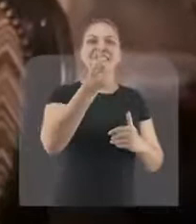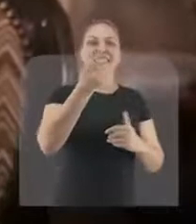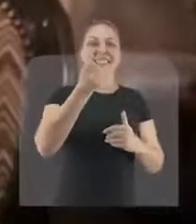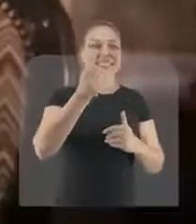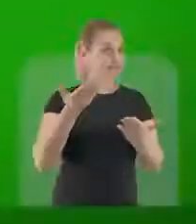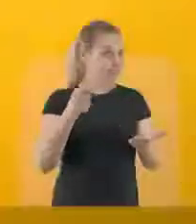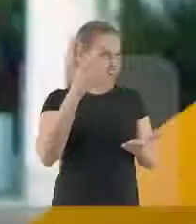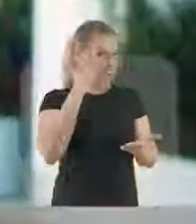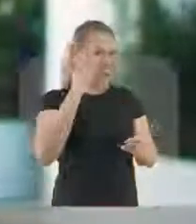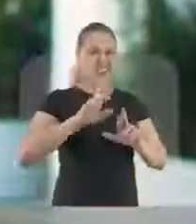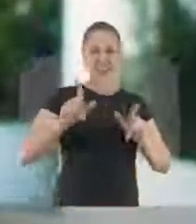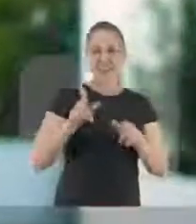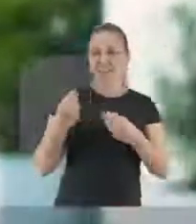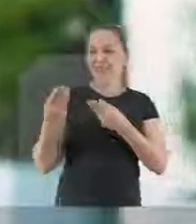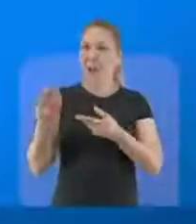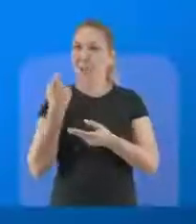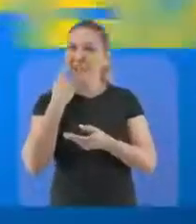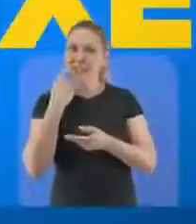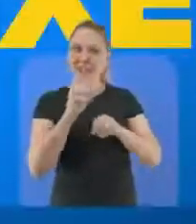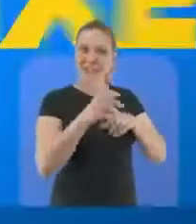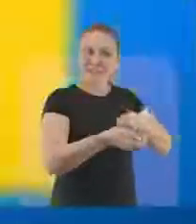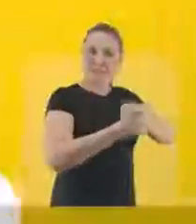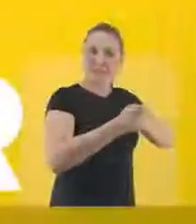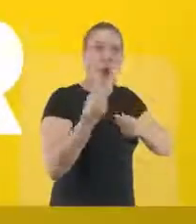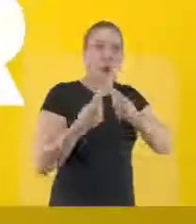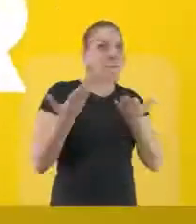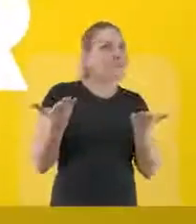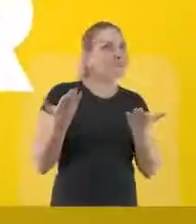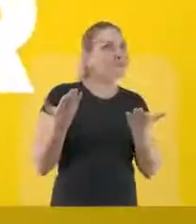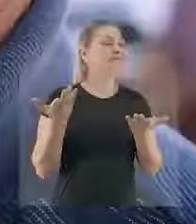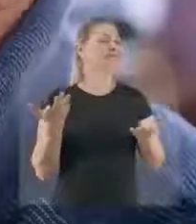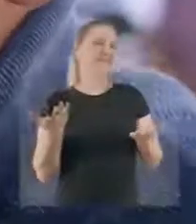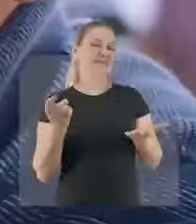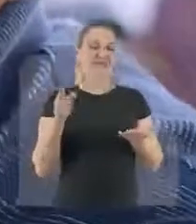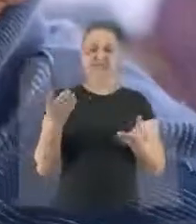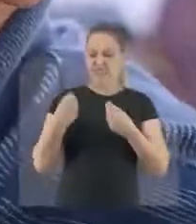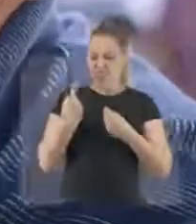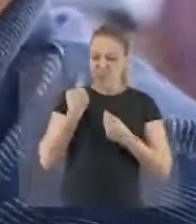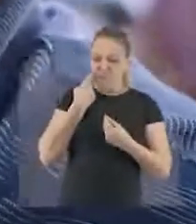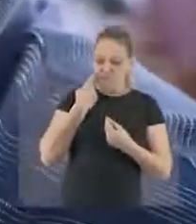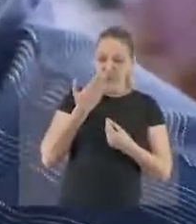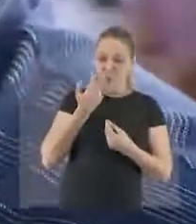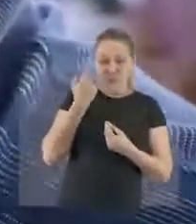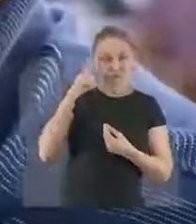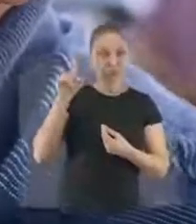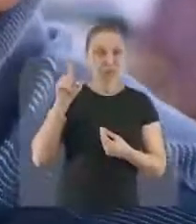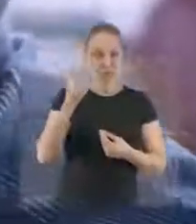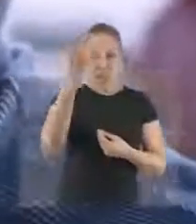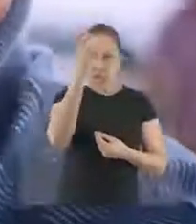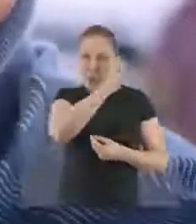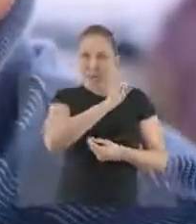toda a vida. Quem aí sabe a diferença entre dar o peixe e ensinar a pescar, hein? Se você me der o peixe, eu vou comer uma vez.